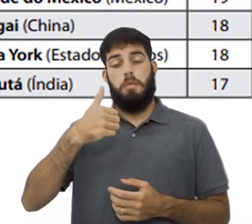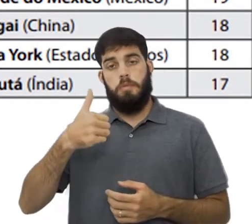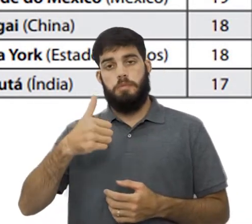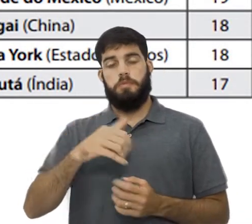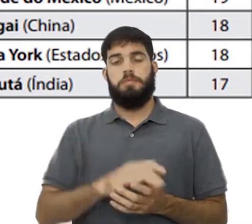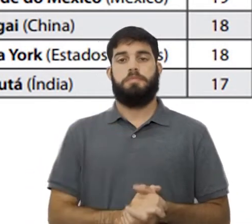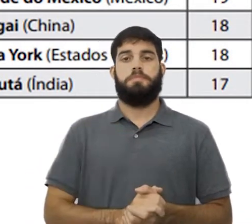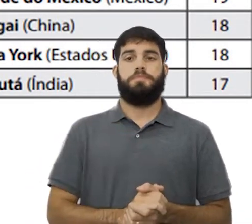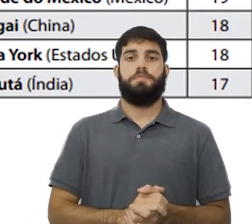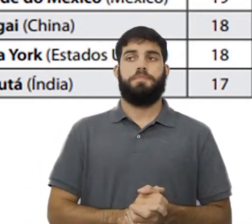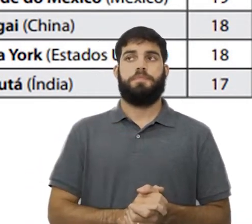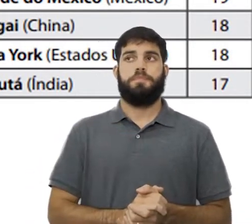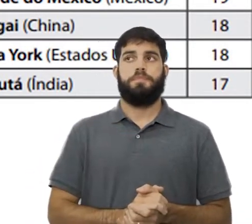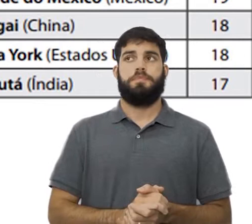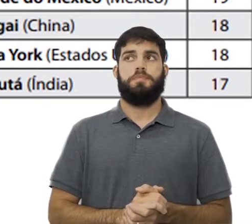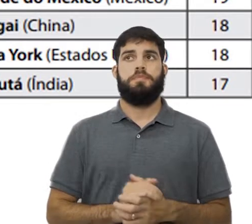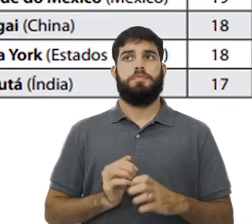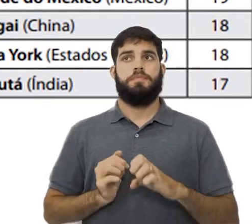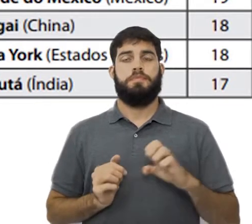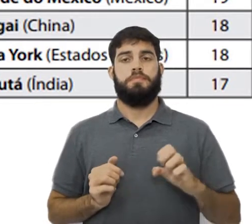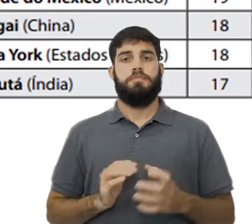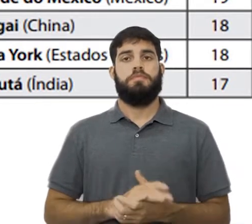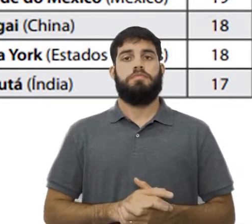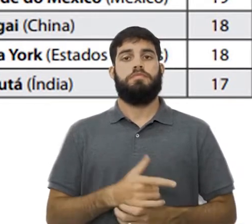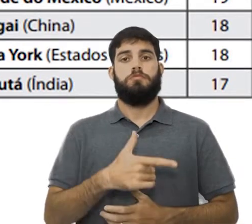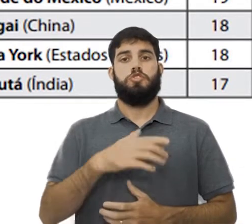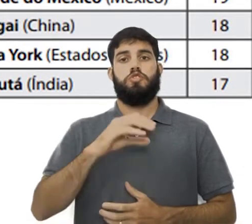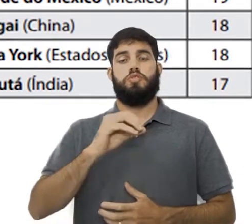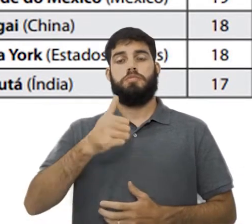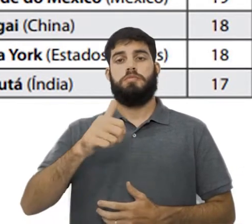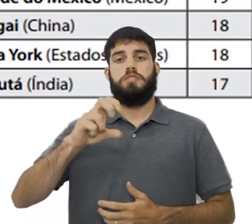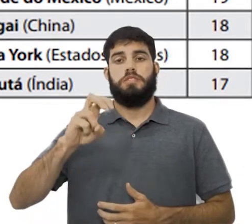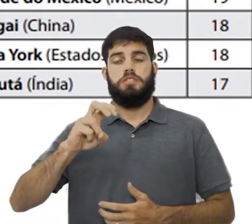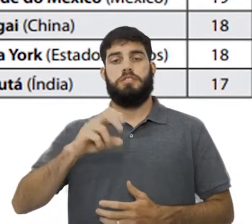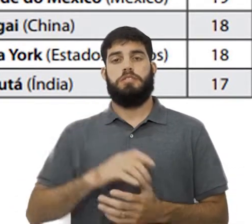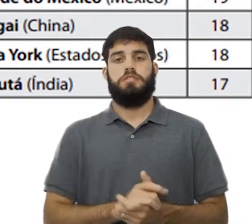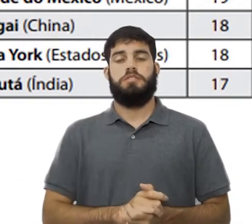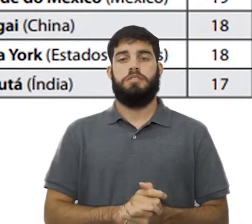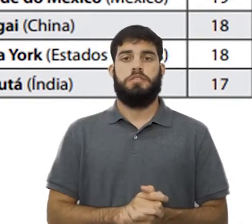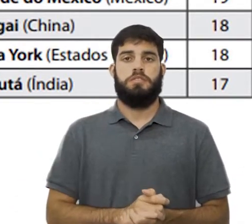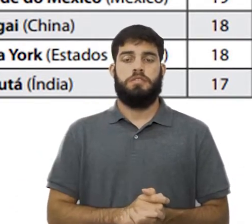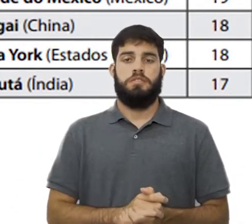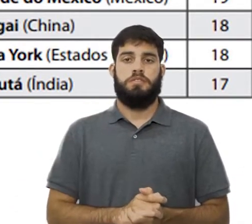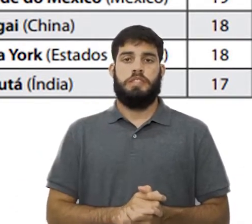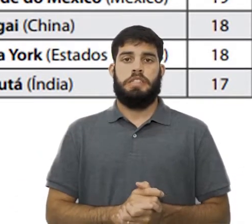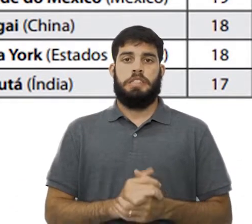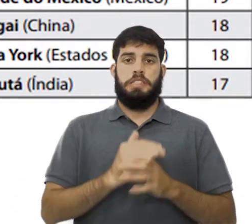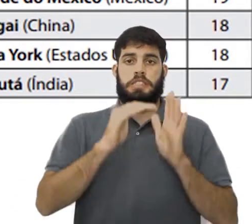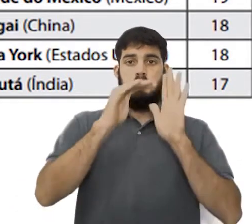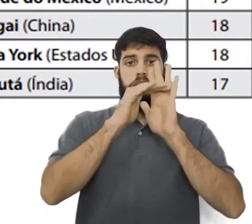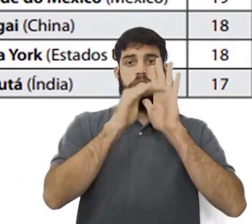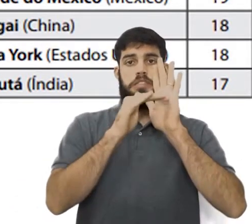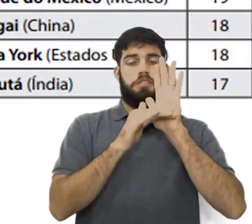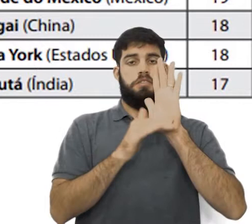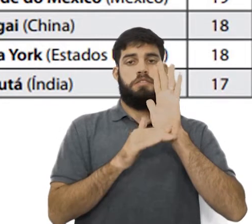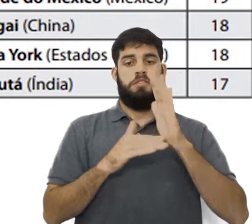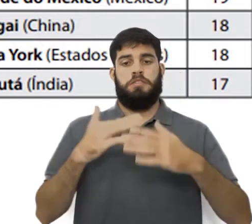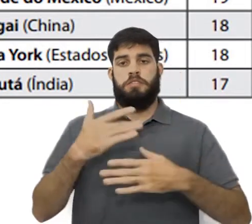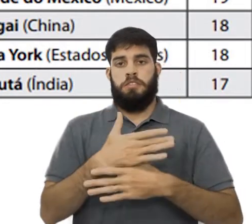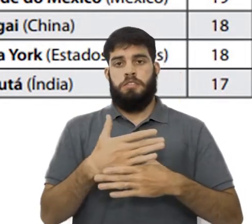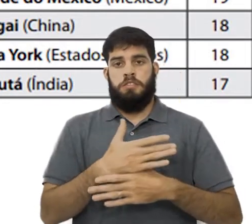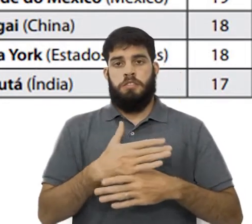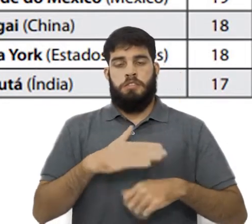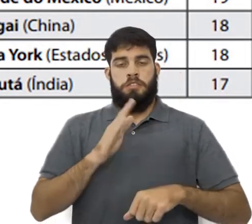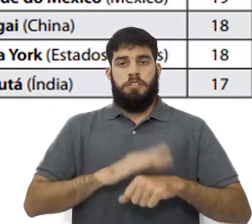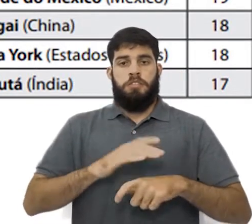aqui, mais à esquerda, 2015, a lista das cidades mais